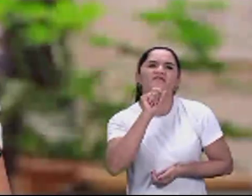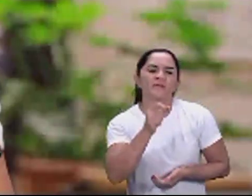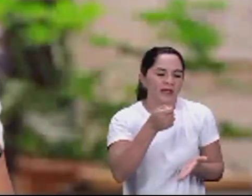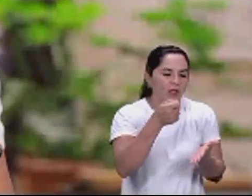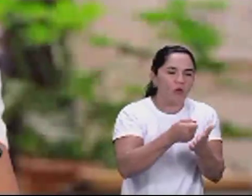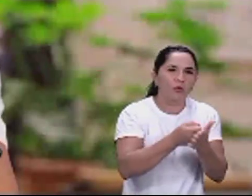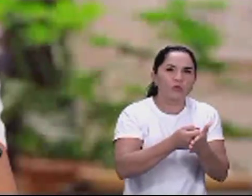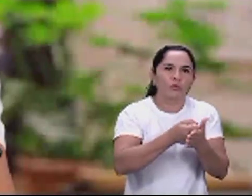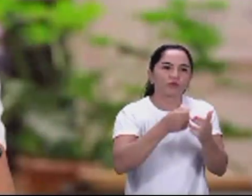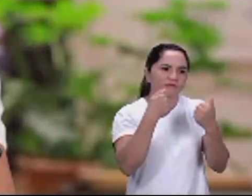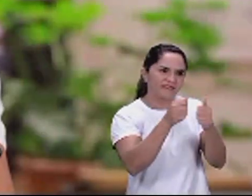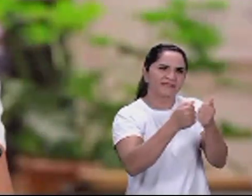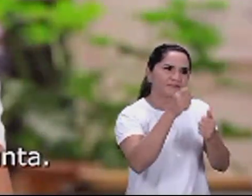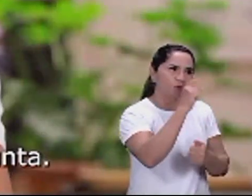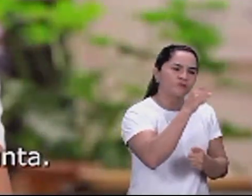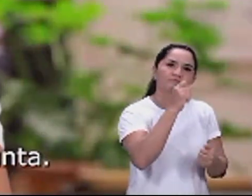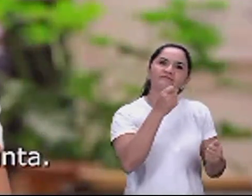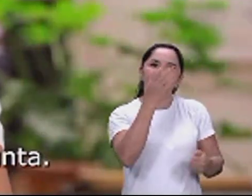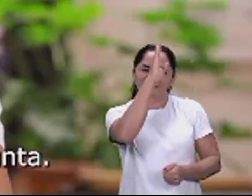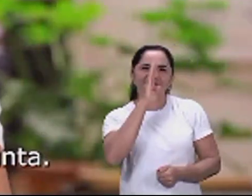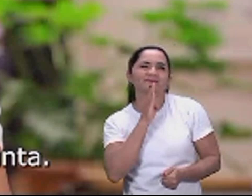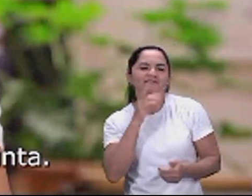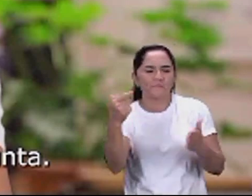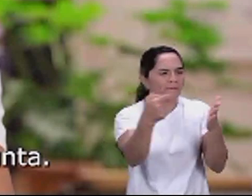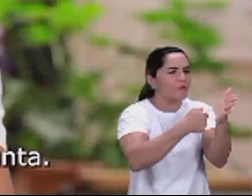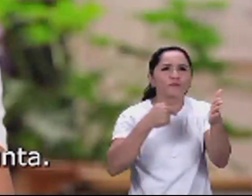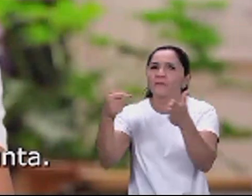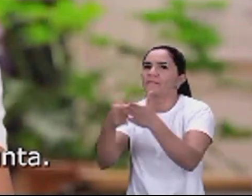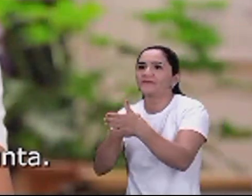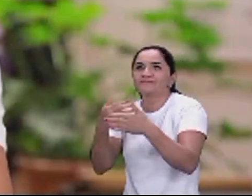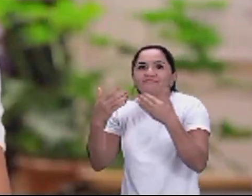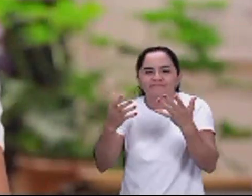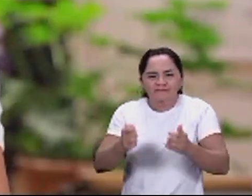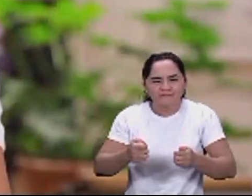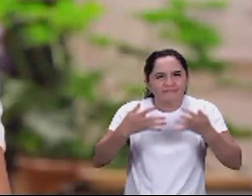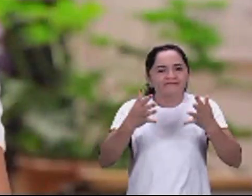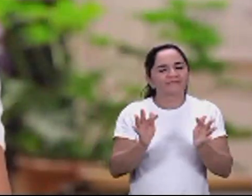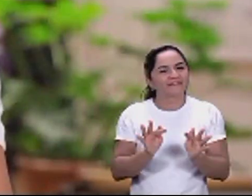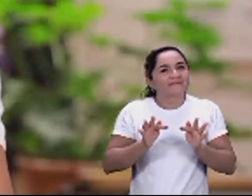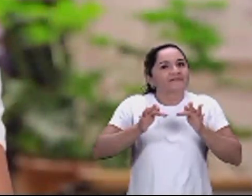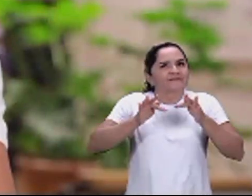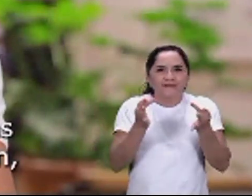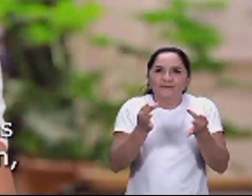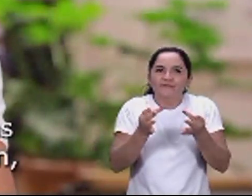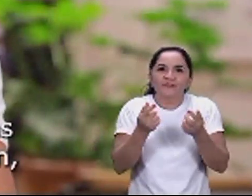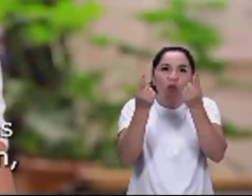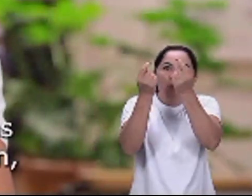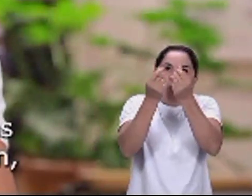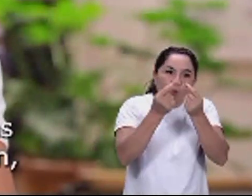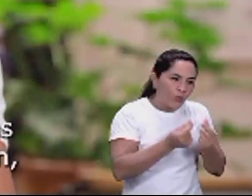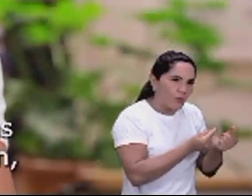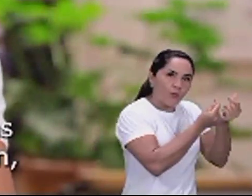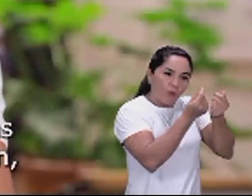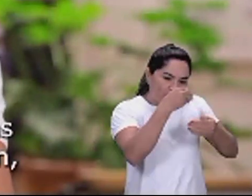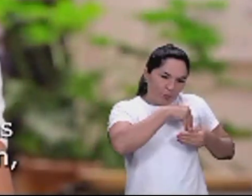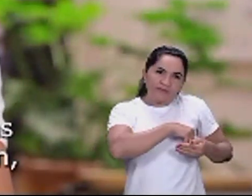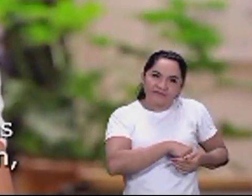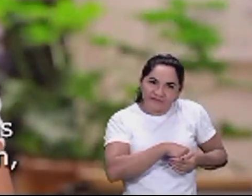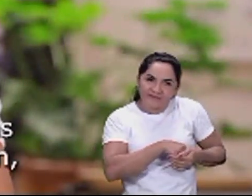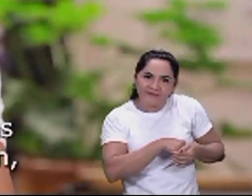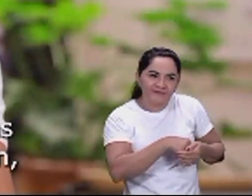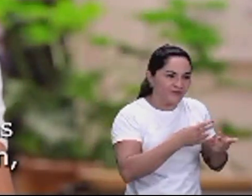pagar o Transol de graça? de vez em quando me fazem essa pergunta a explicação é simples o dinheiro a mais do bolso das pessoas